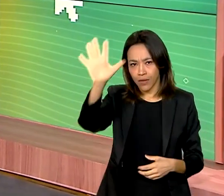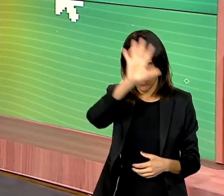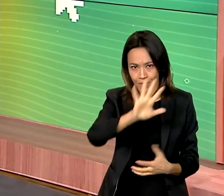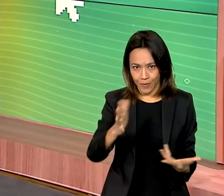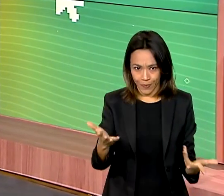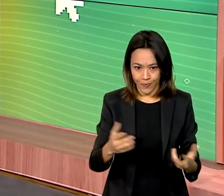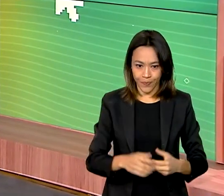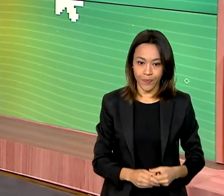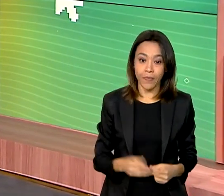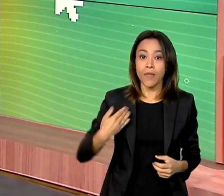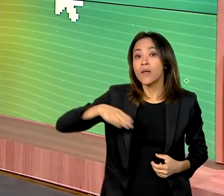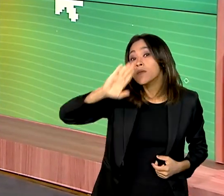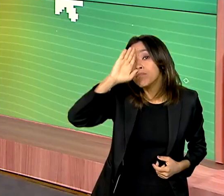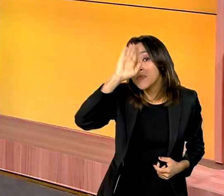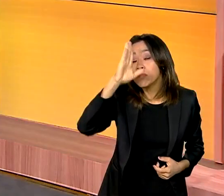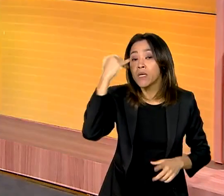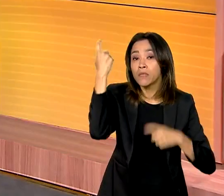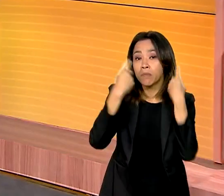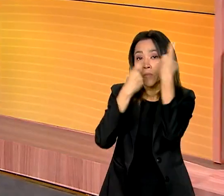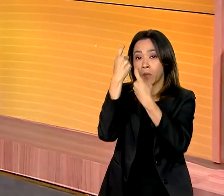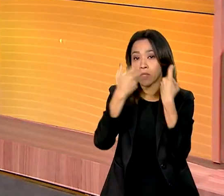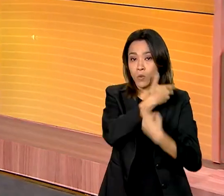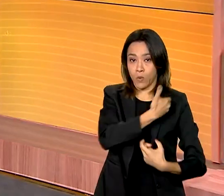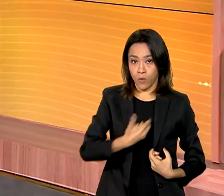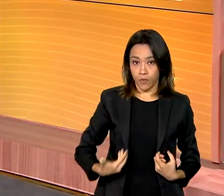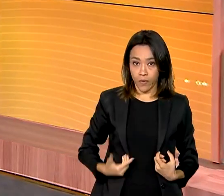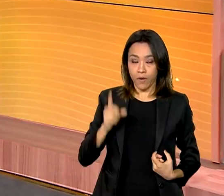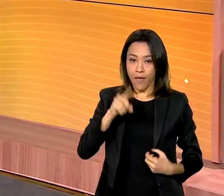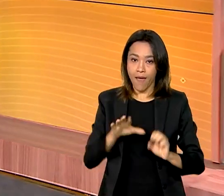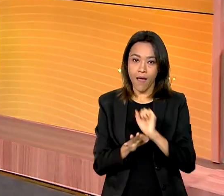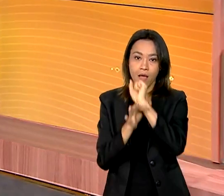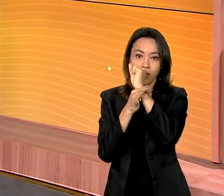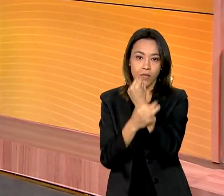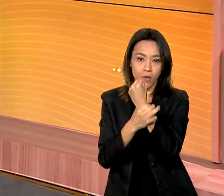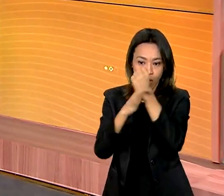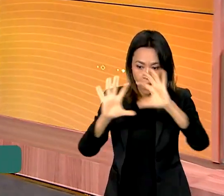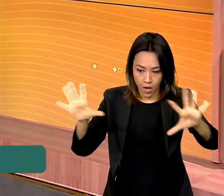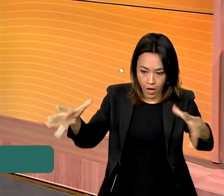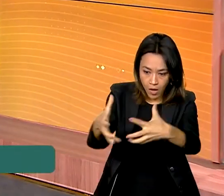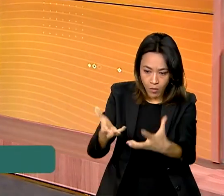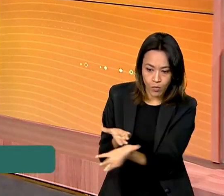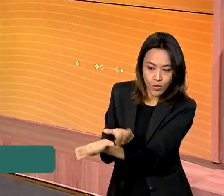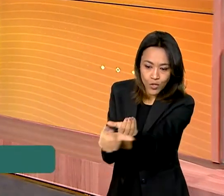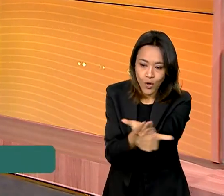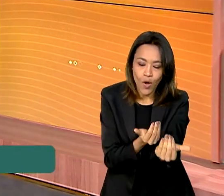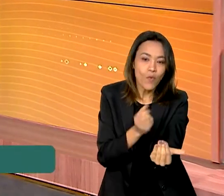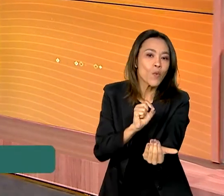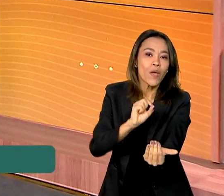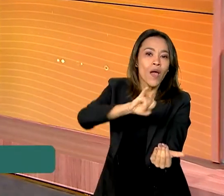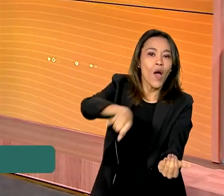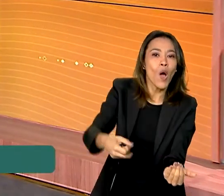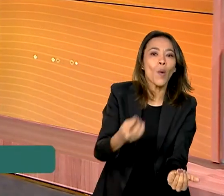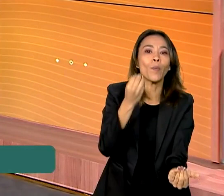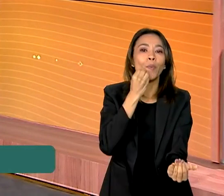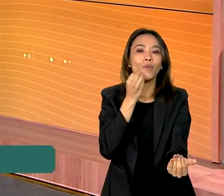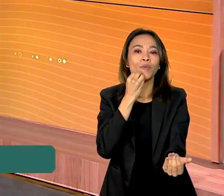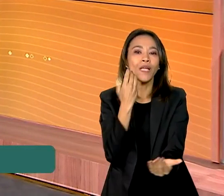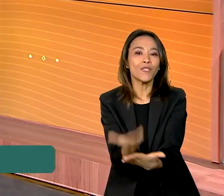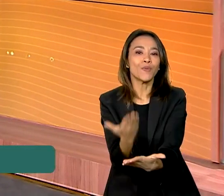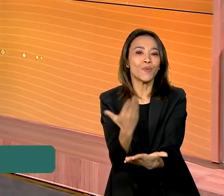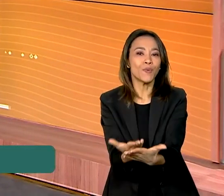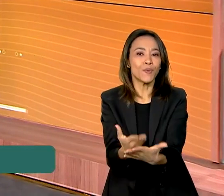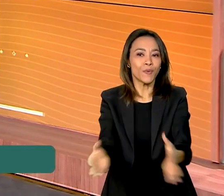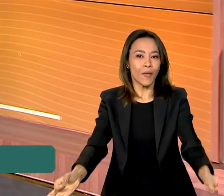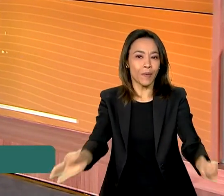principais preocupações do governo federal é garantir para a juventude brasileira a oportunidade de concluir o ensino